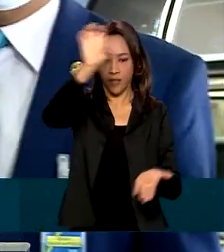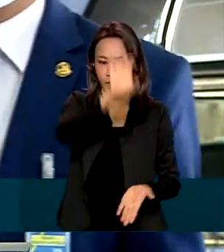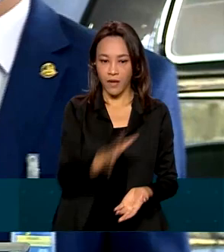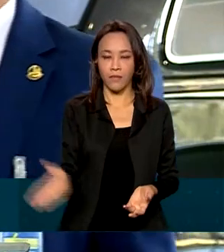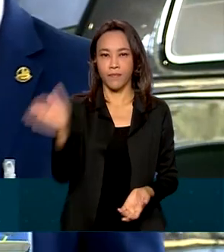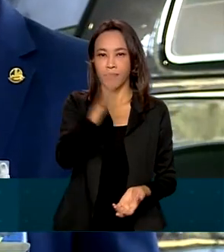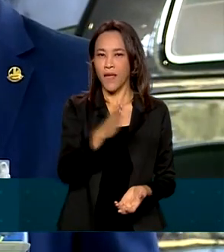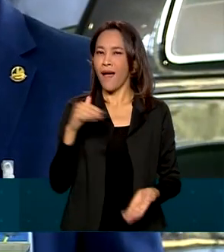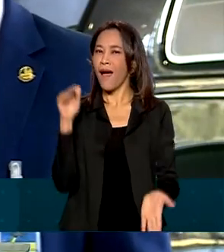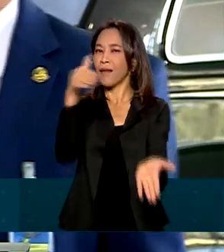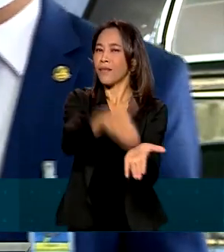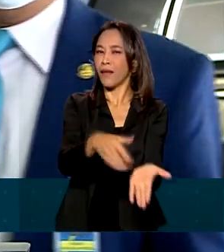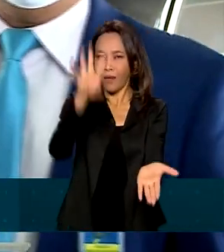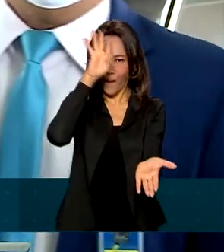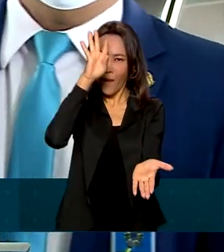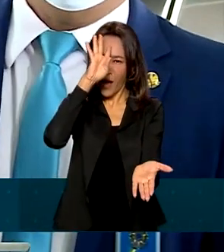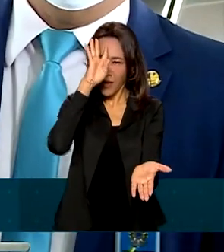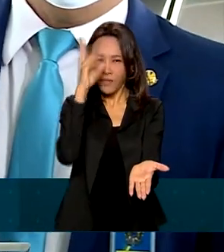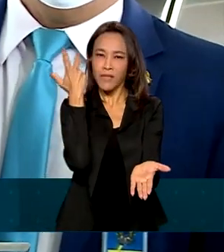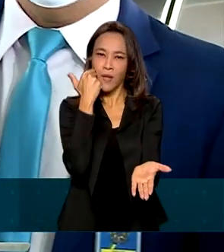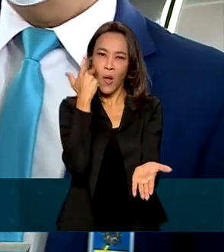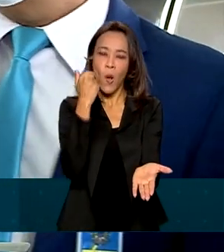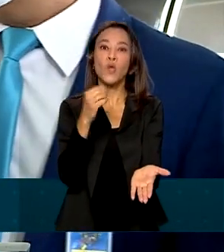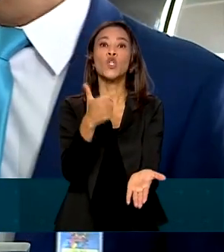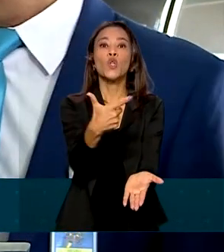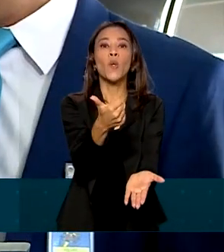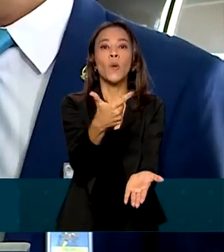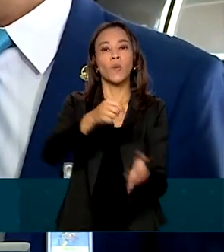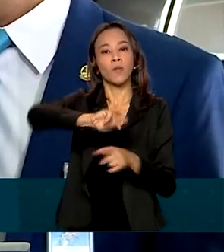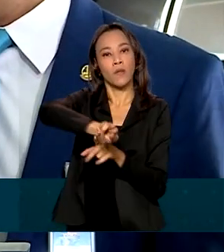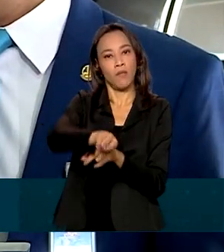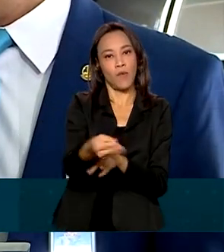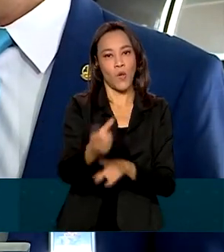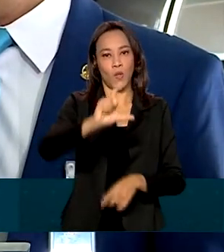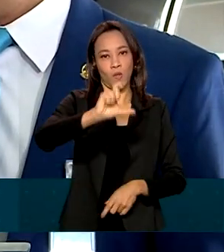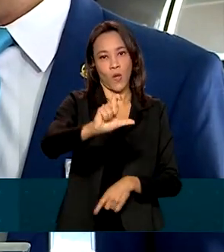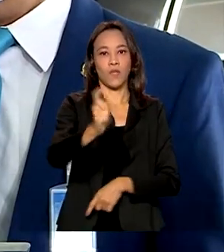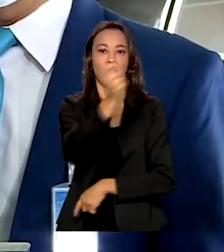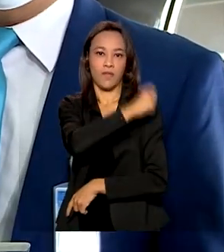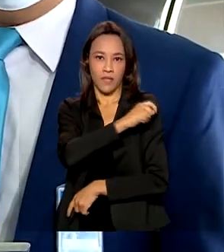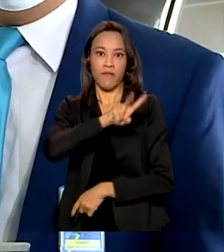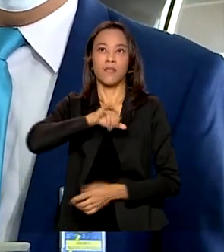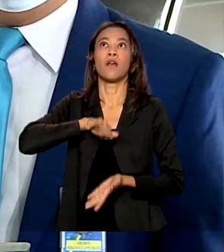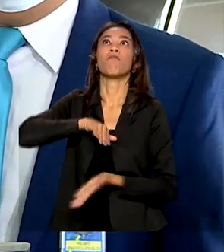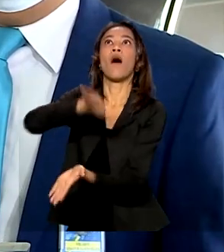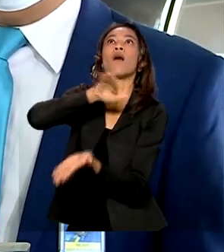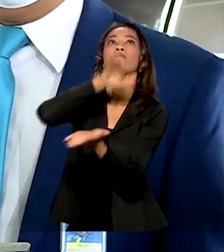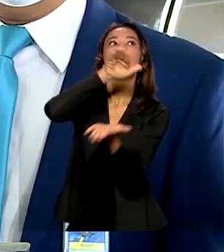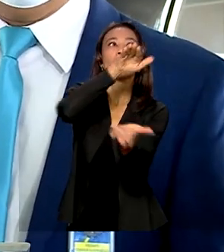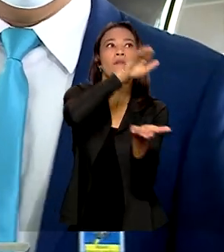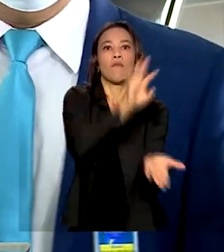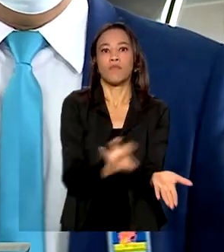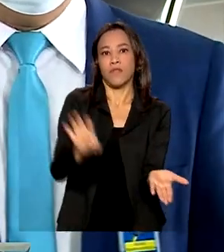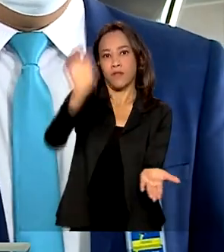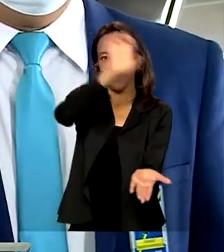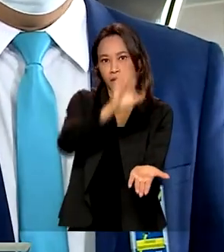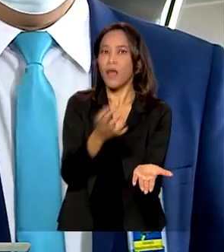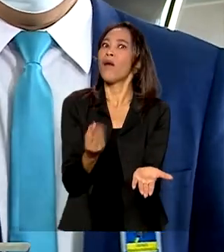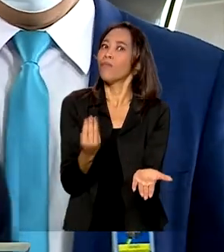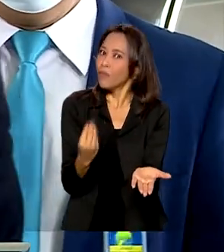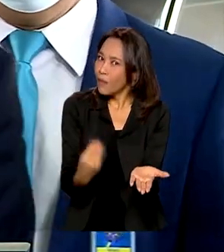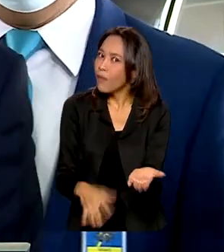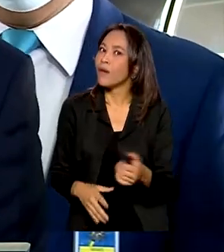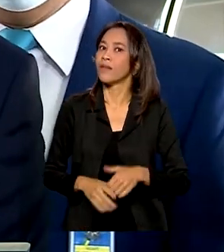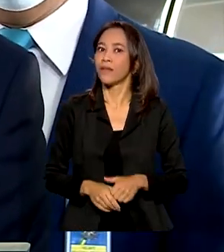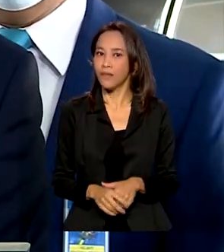máximo quarta-feira todas devem ser normalizadas. Mais de 12 milhões de doses serão entregues. Olha, pessoal, 12 milhões de doses é muita dose